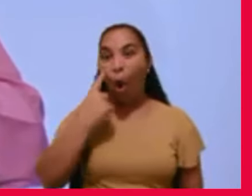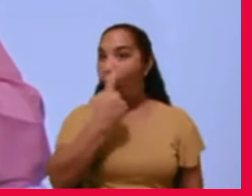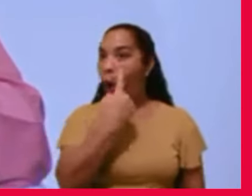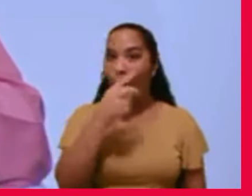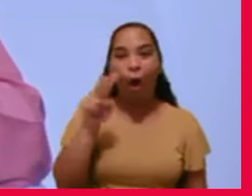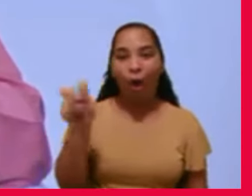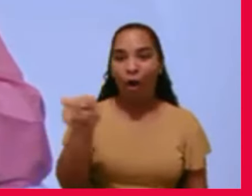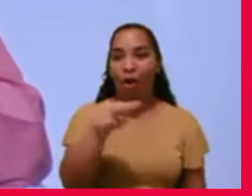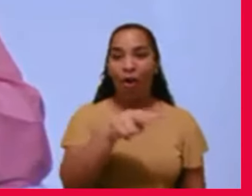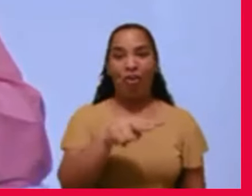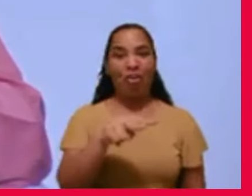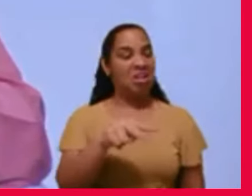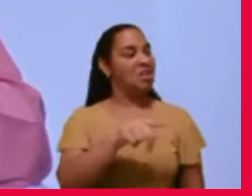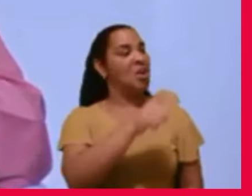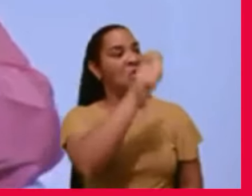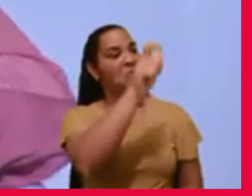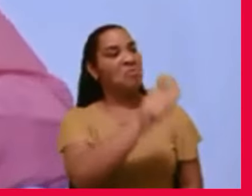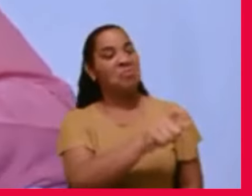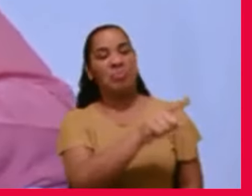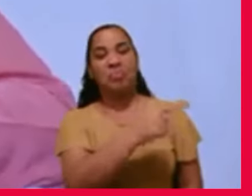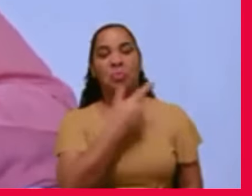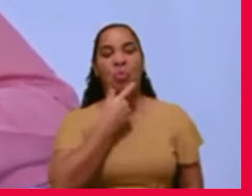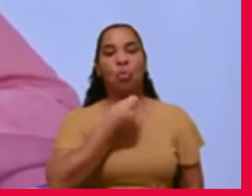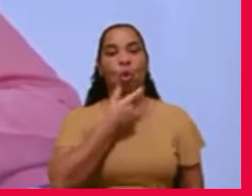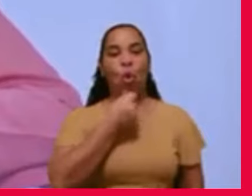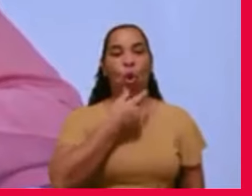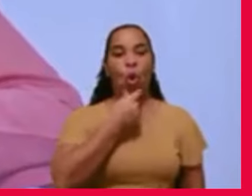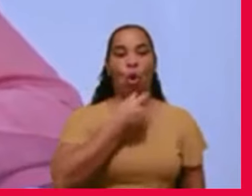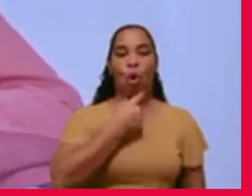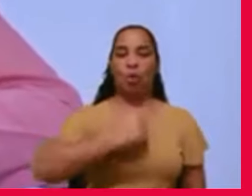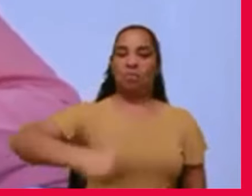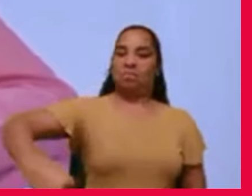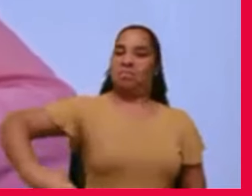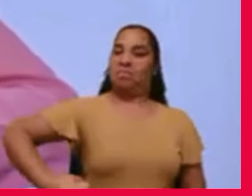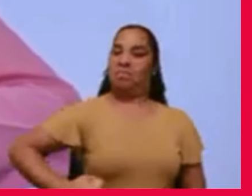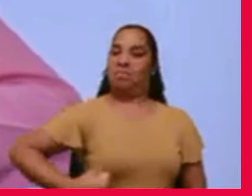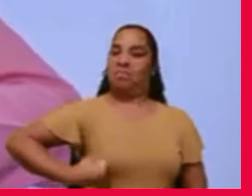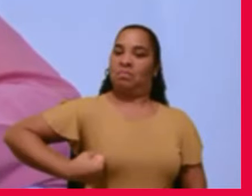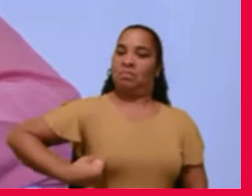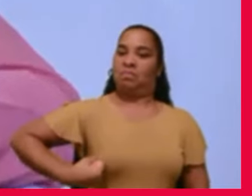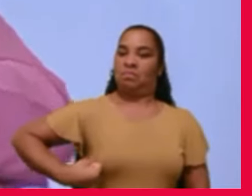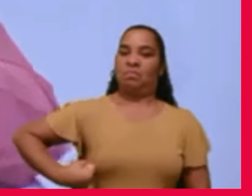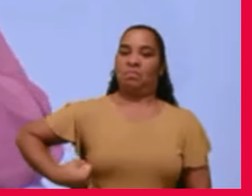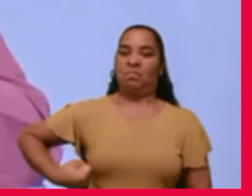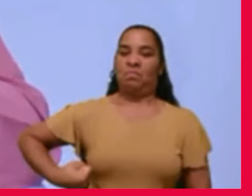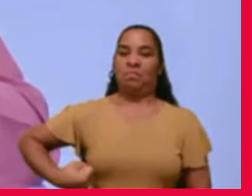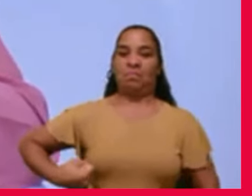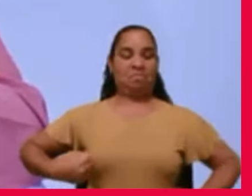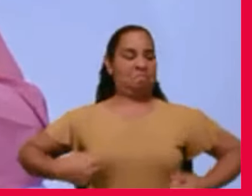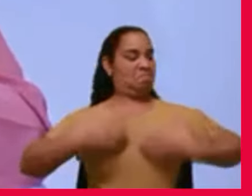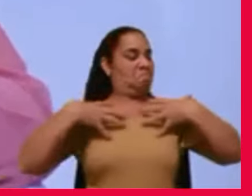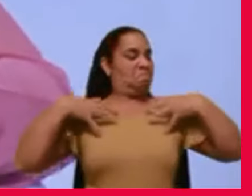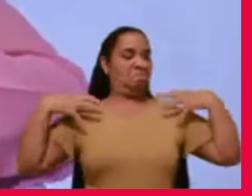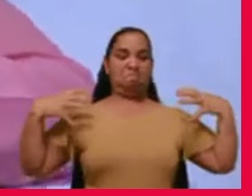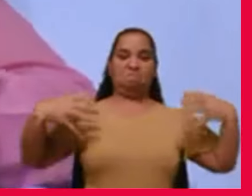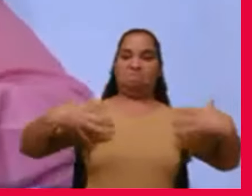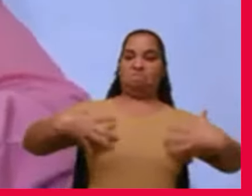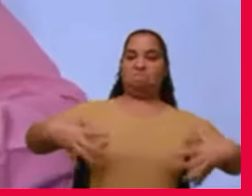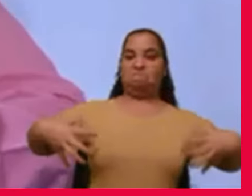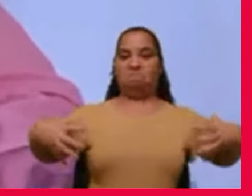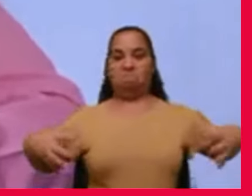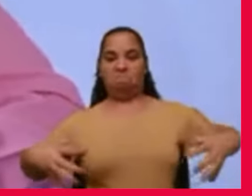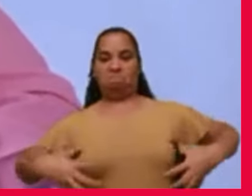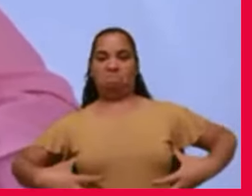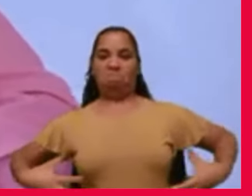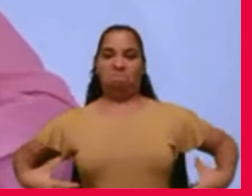rapazes que são acompanhantes, aqueles que tem bom físico, por acaso, mas são